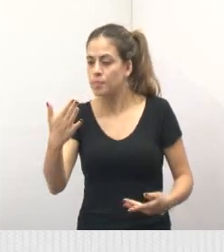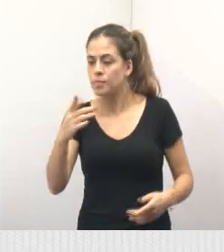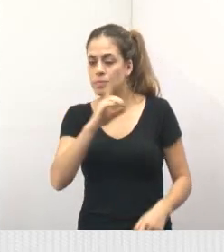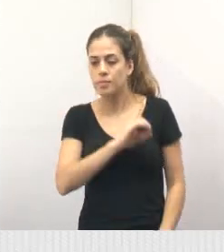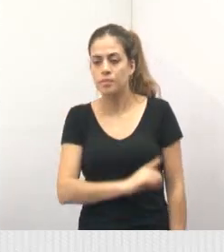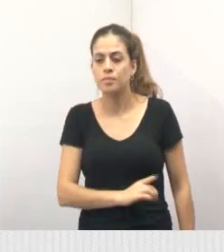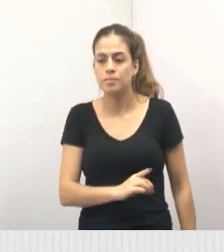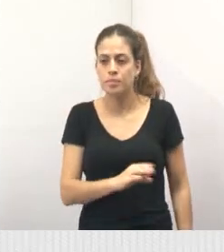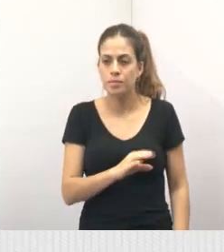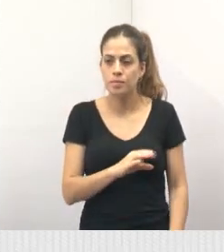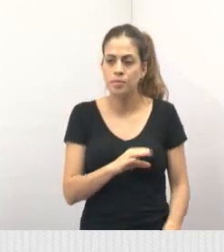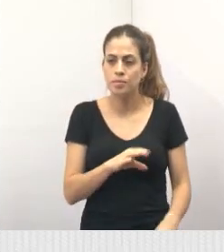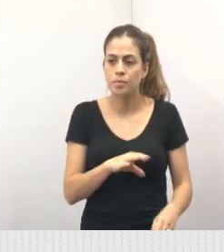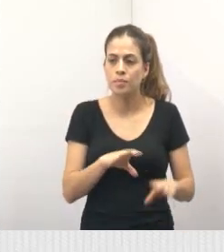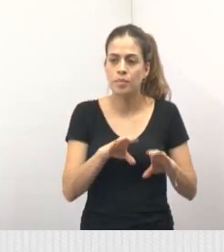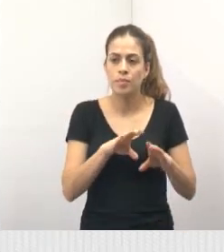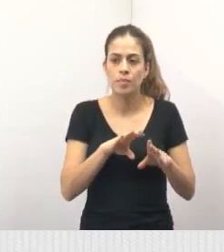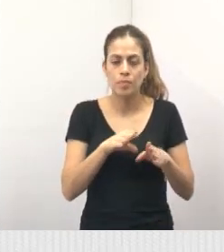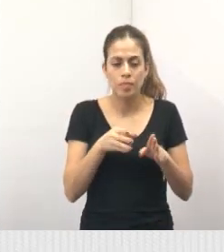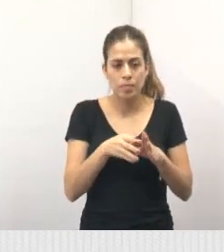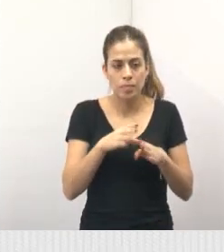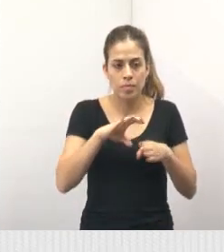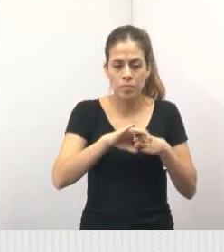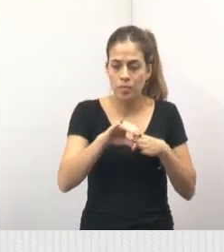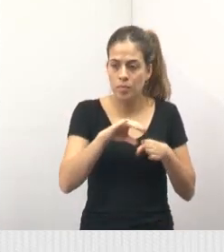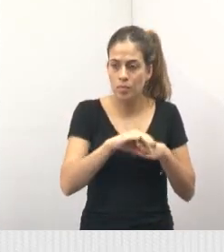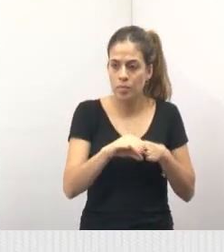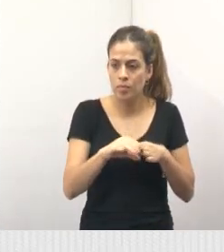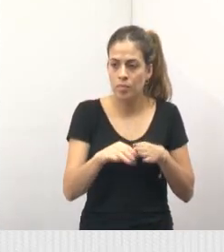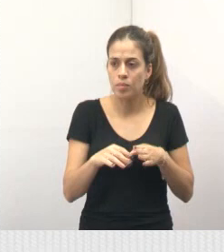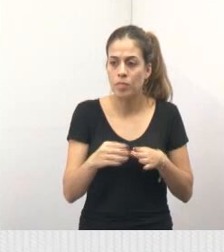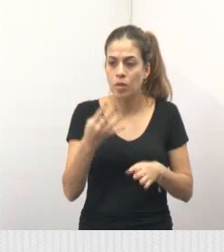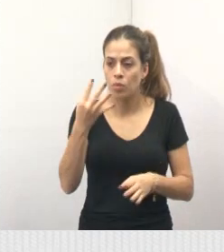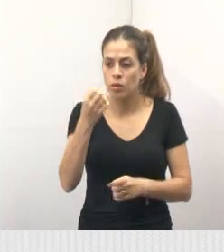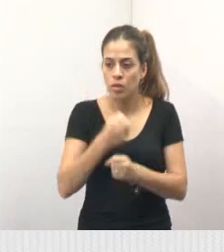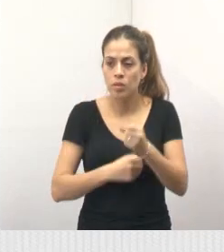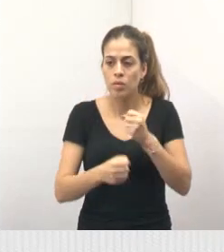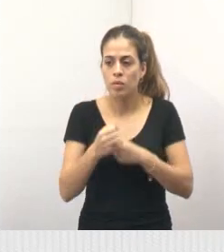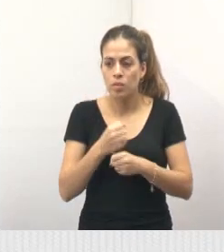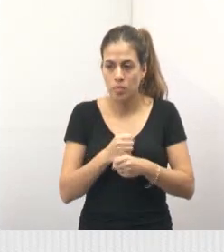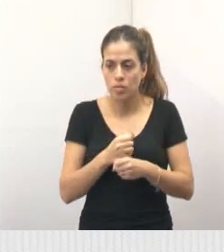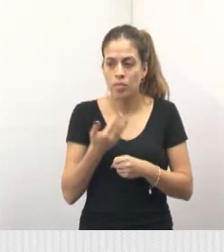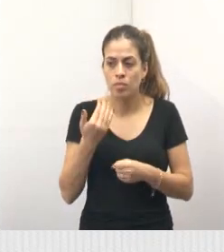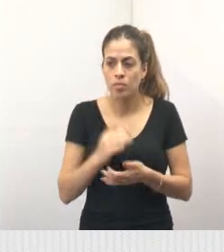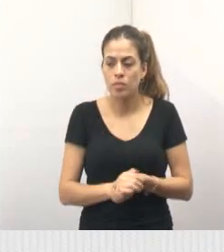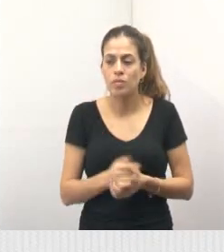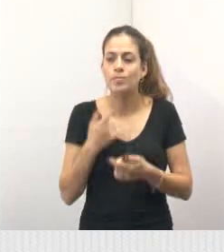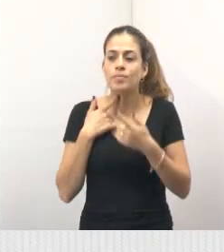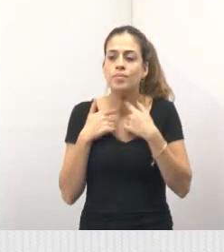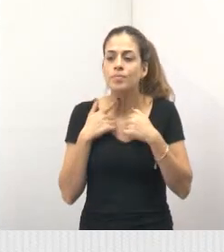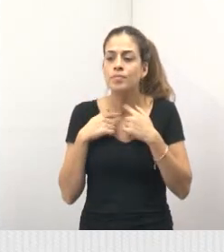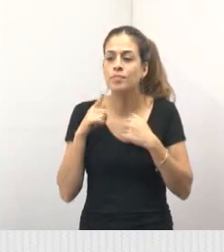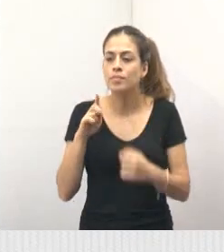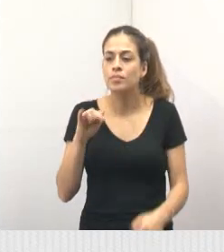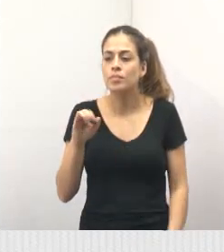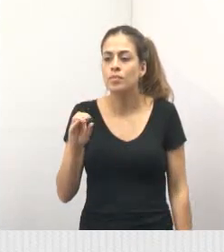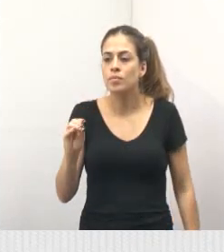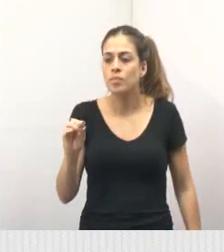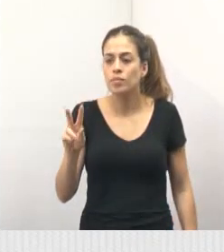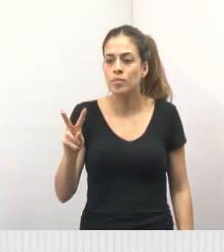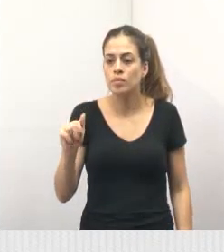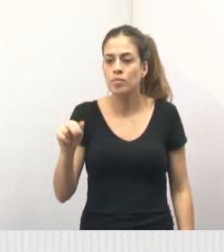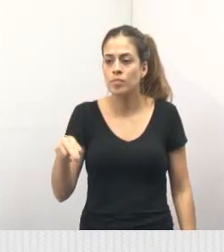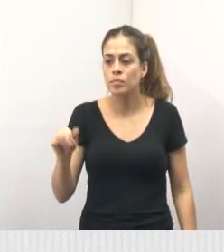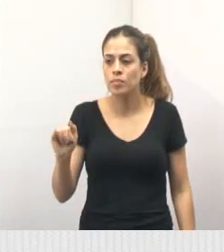que fez o trabalho nesses quatro anos que passaram, e desejar ao Giovanni, então, um abraço para a Terezinha,